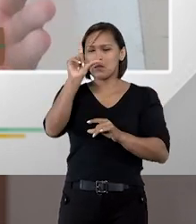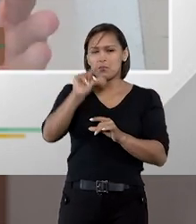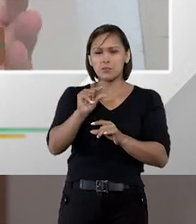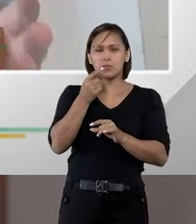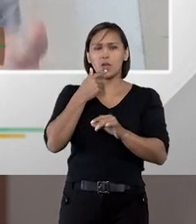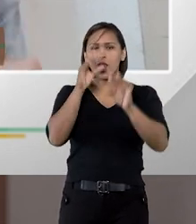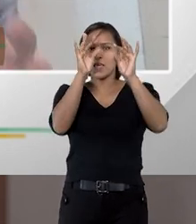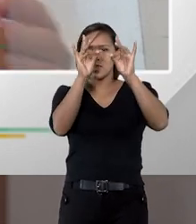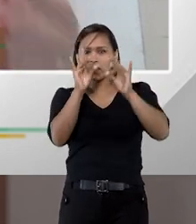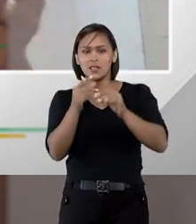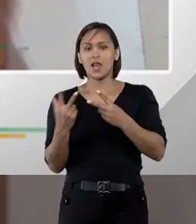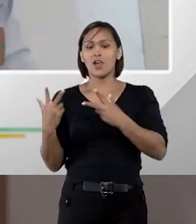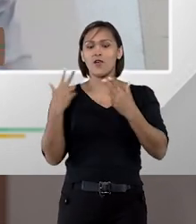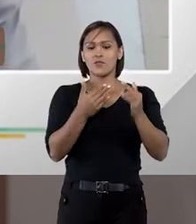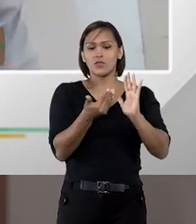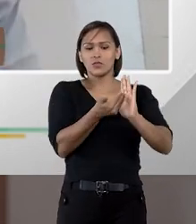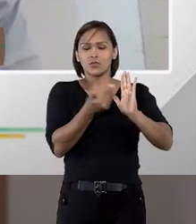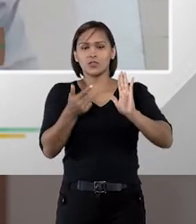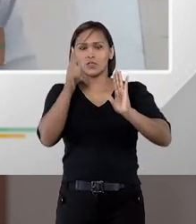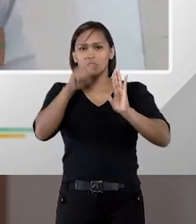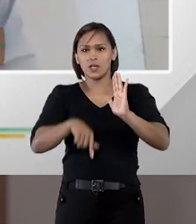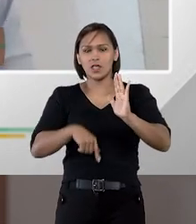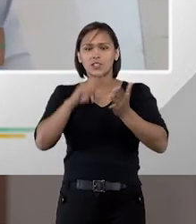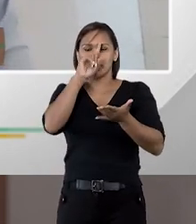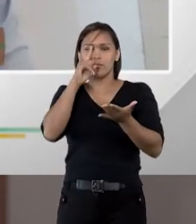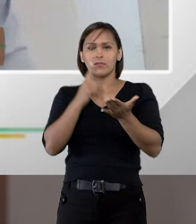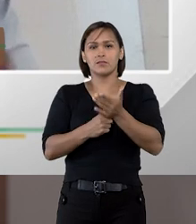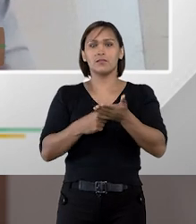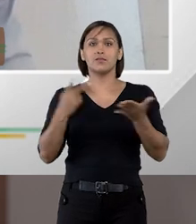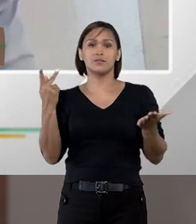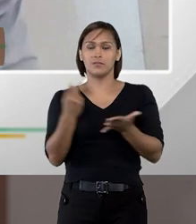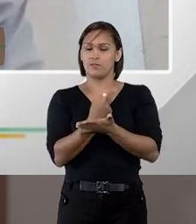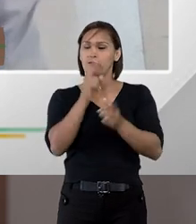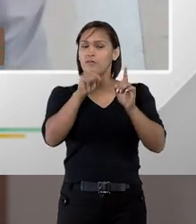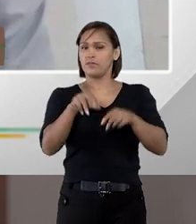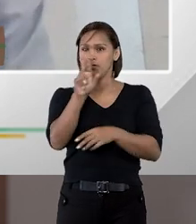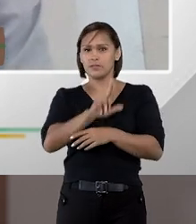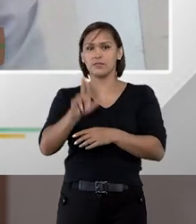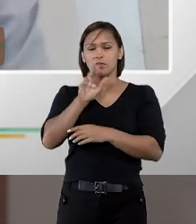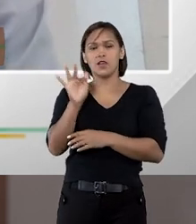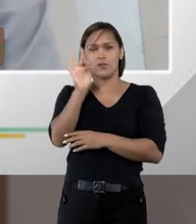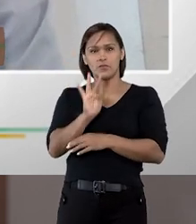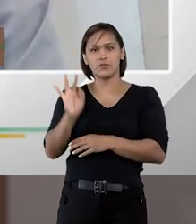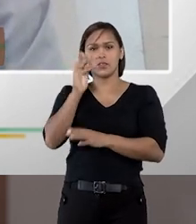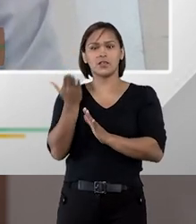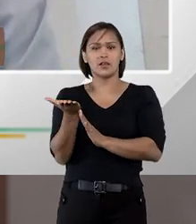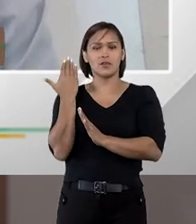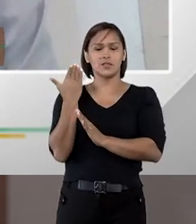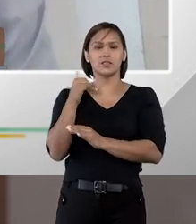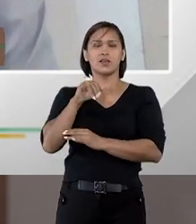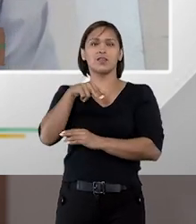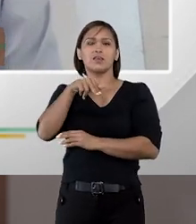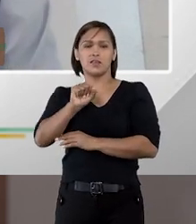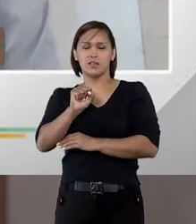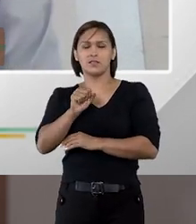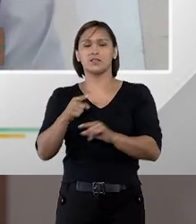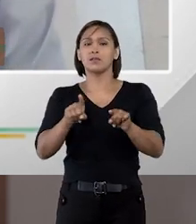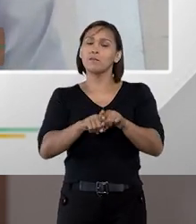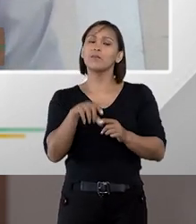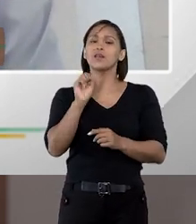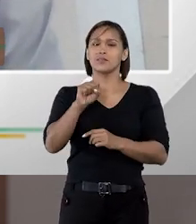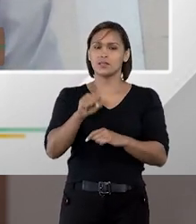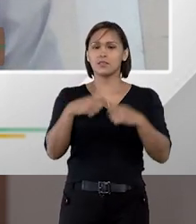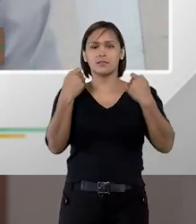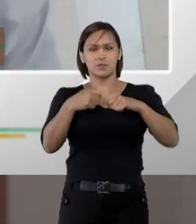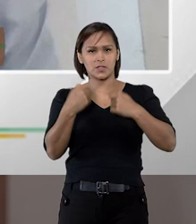tem muitos detalhes que foram retirados da aplicabilidade já utilizada no âmbito federal por meio das cienes, mas